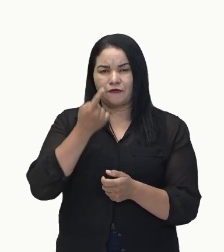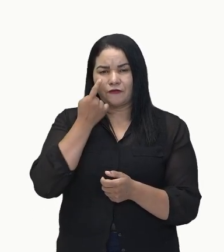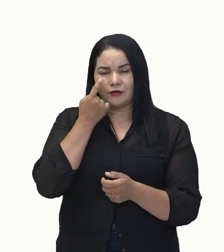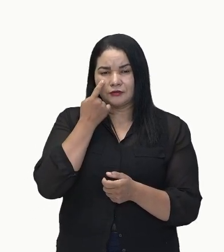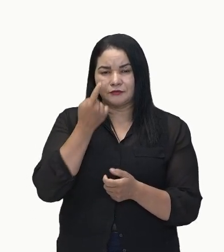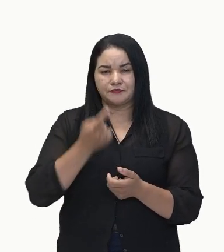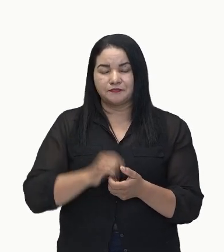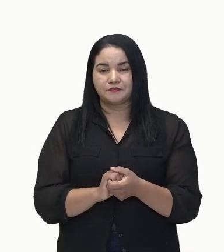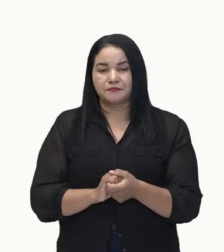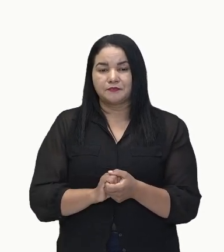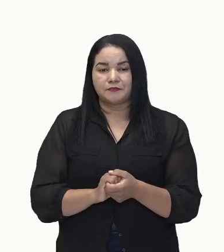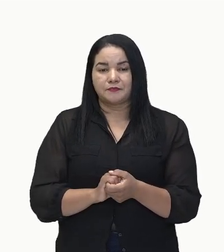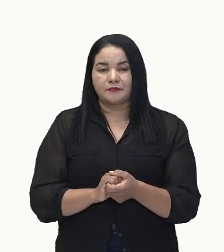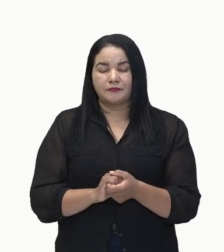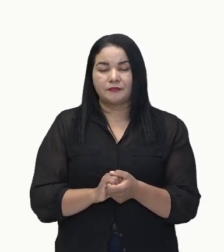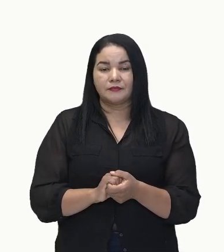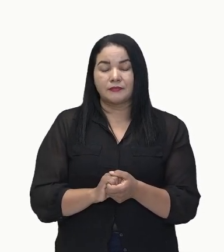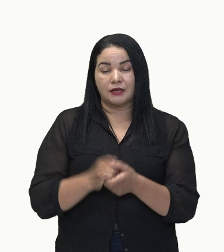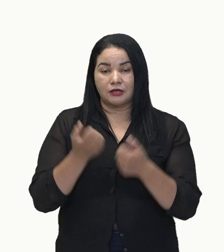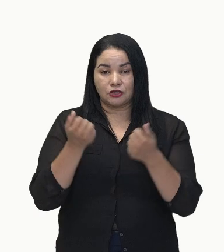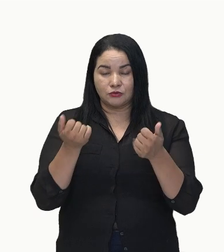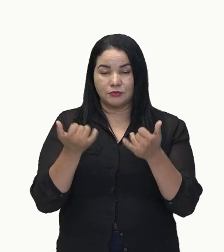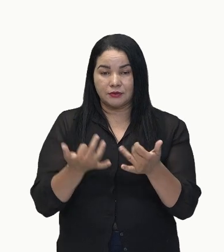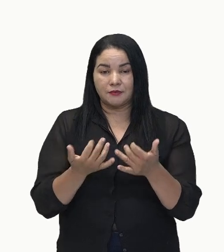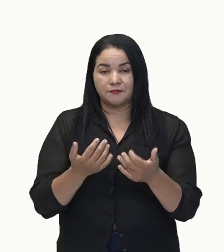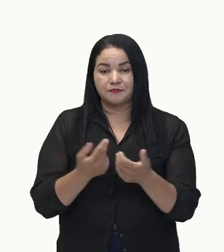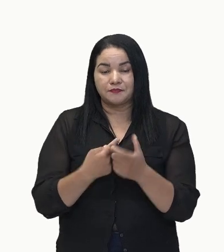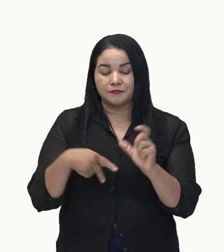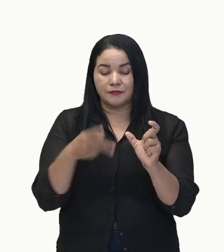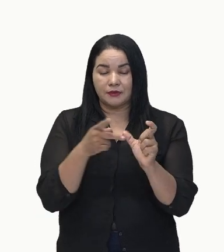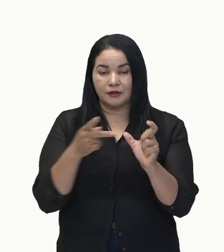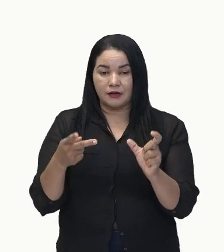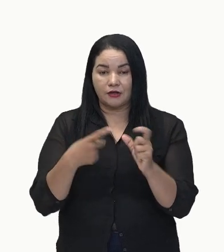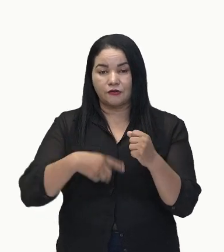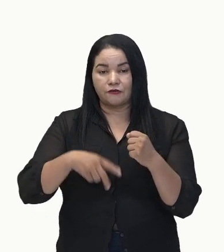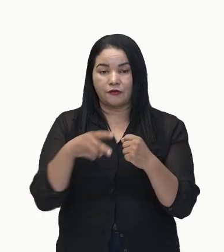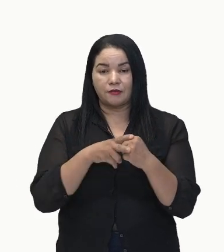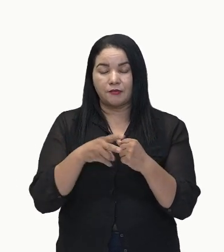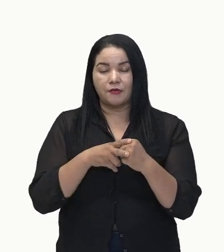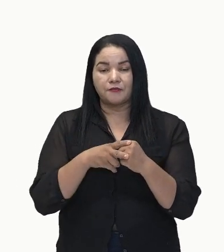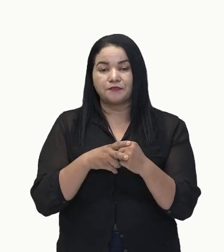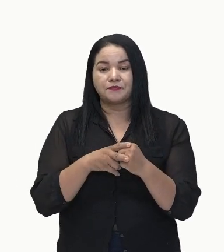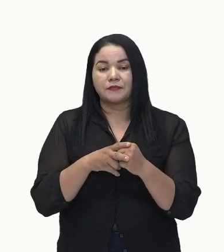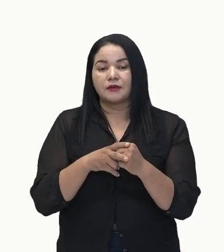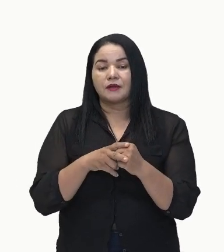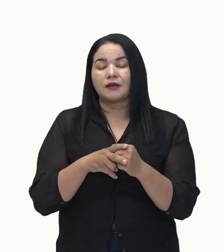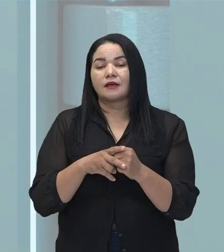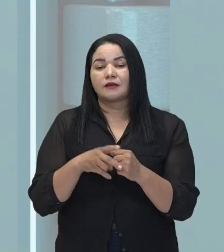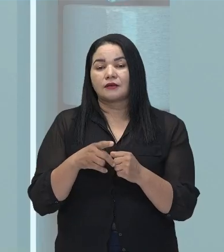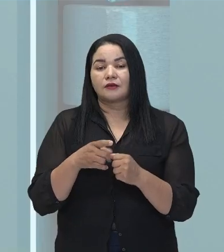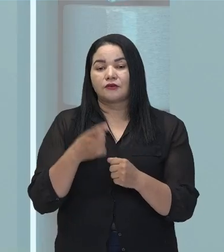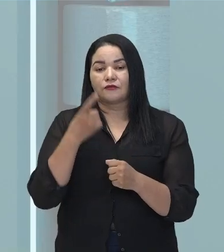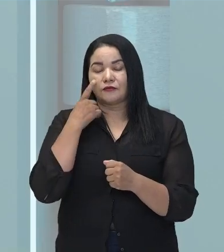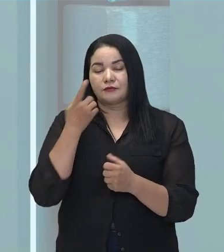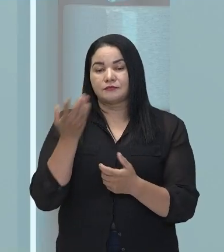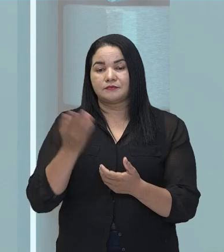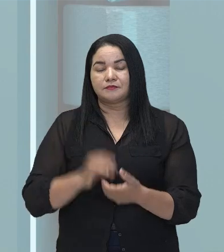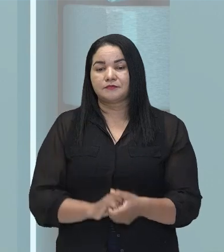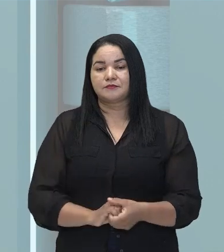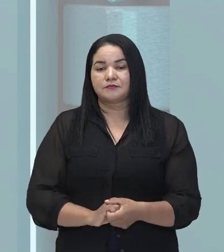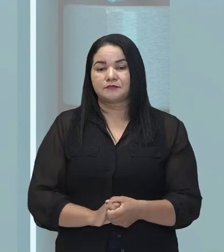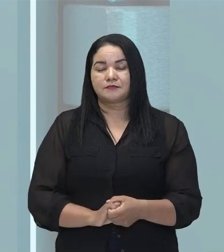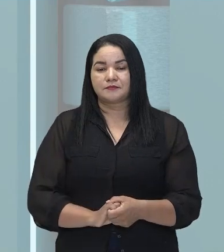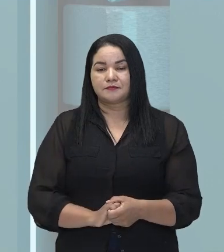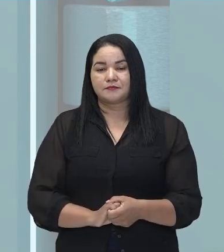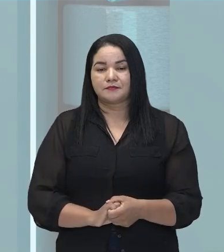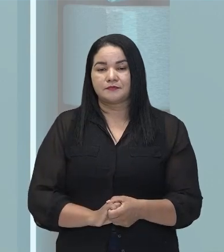Eu falei para você que o predicado verbal... Eu falei para você que o predicado verbal... Aqui comigo. Eu falei para você que o predicado verbal,